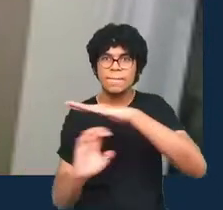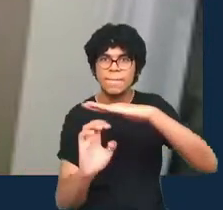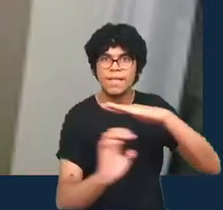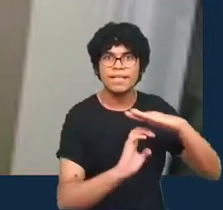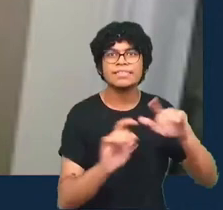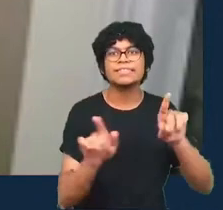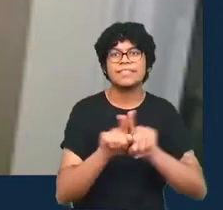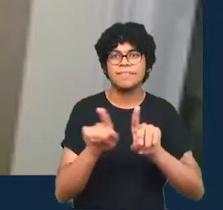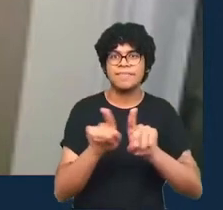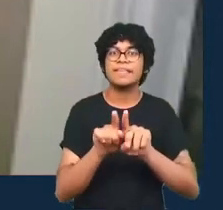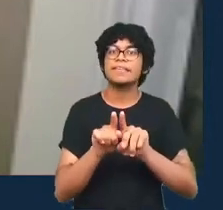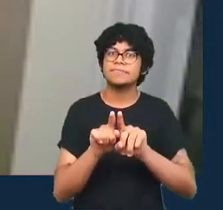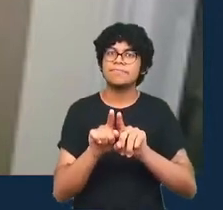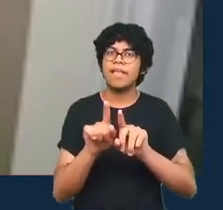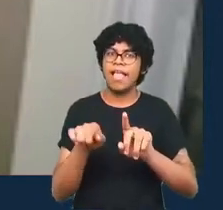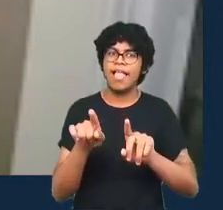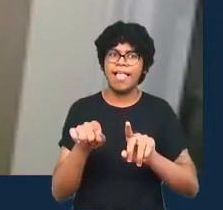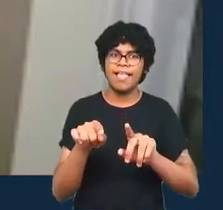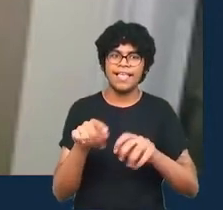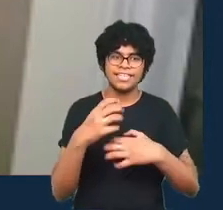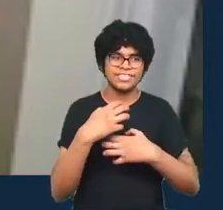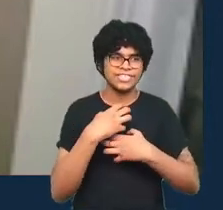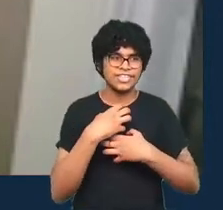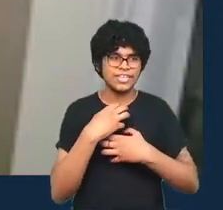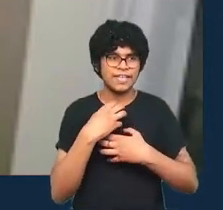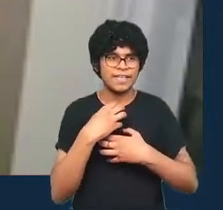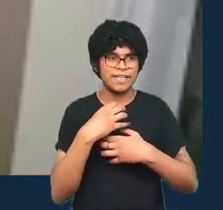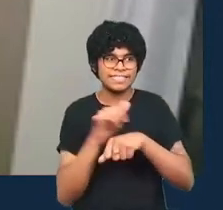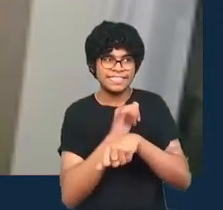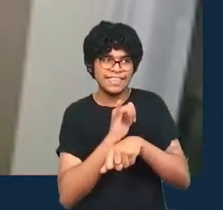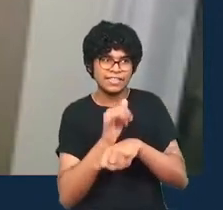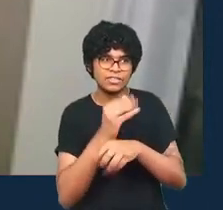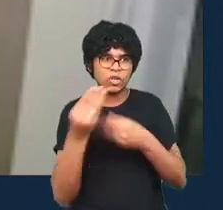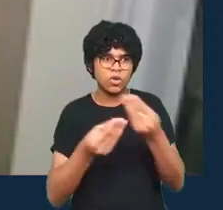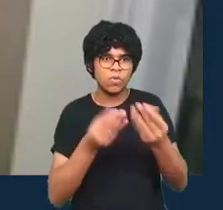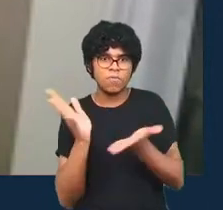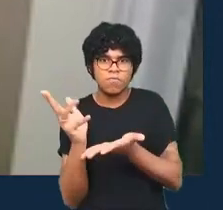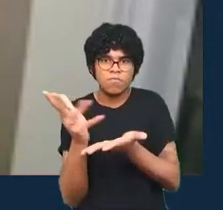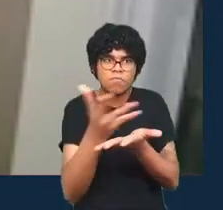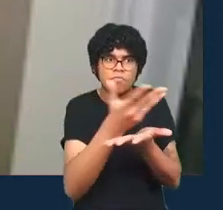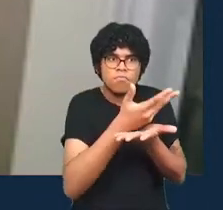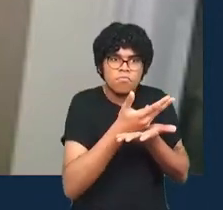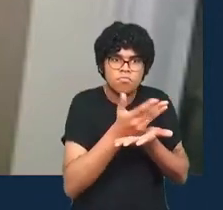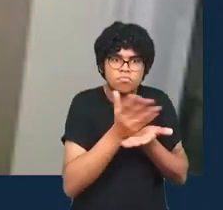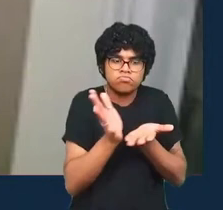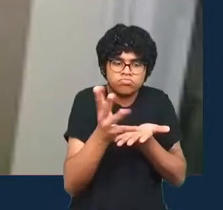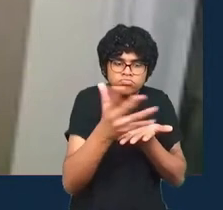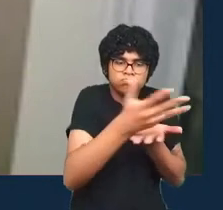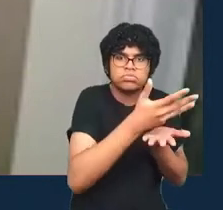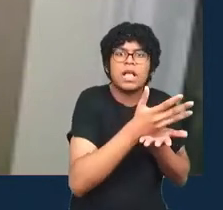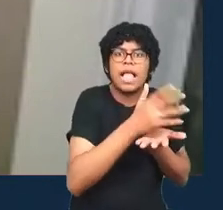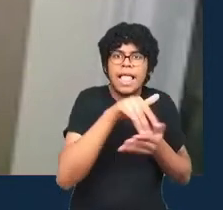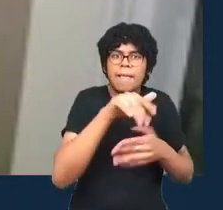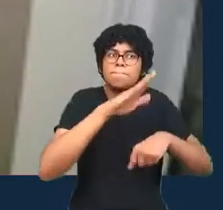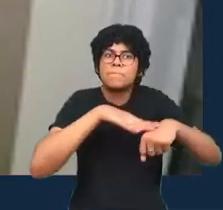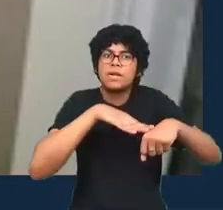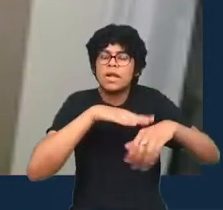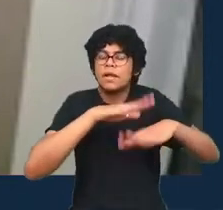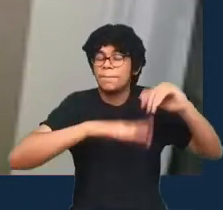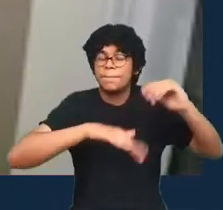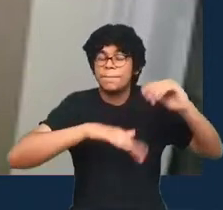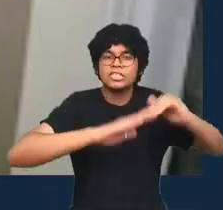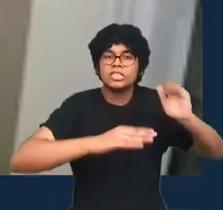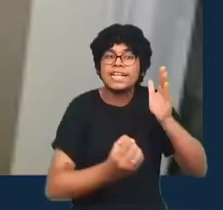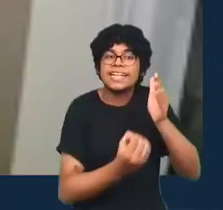começou como uma forma de documentar o que era na época eram práticas emergendo e também